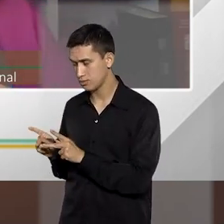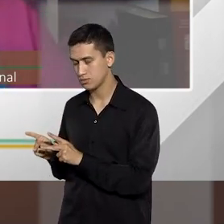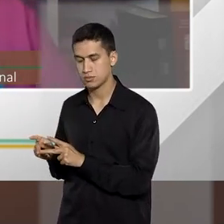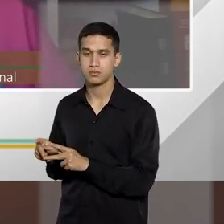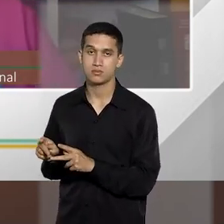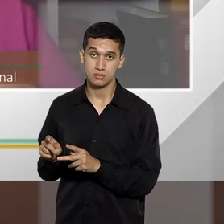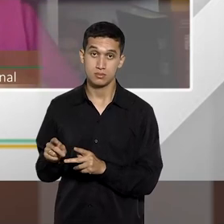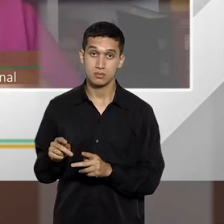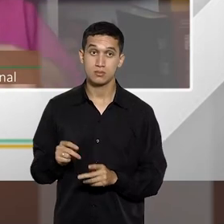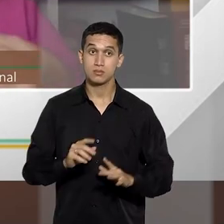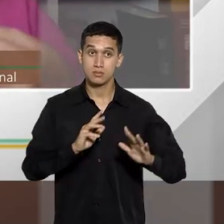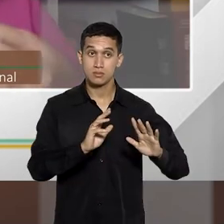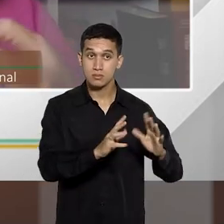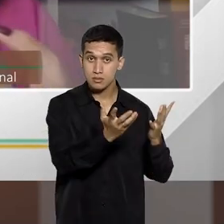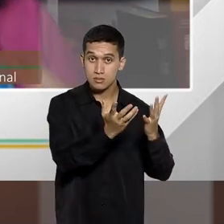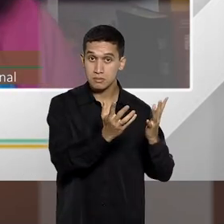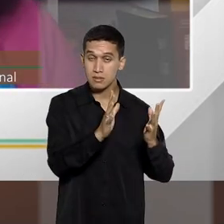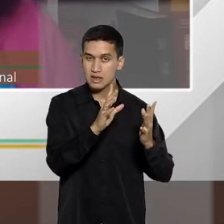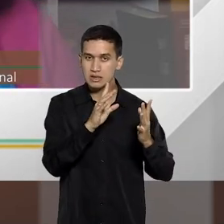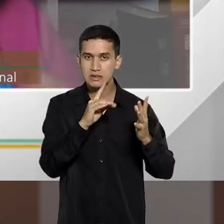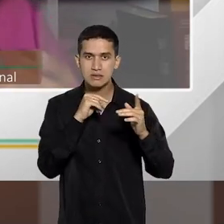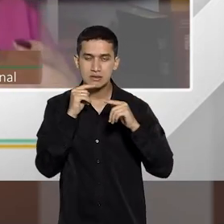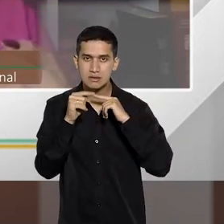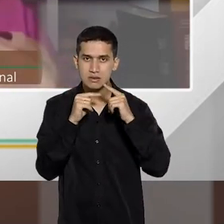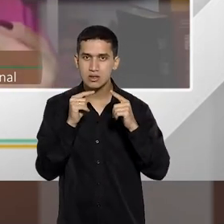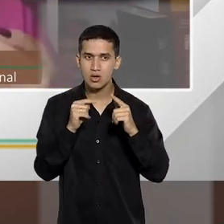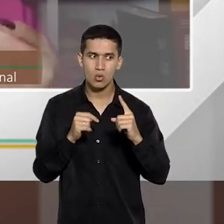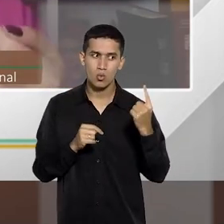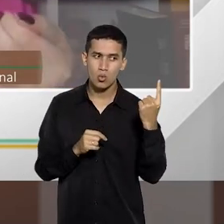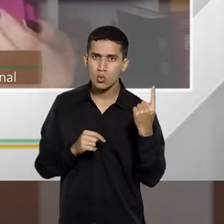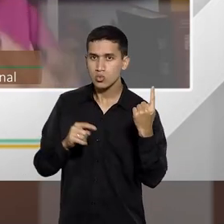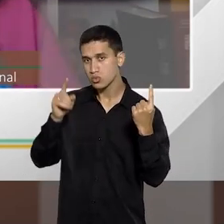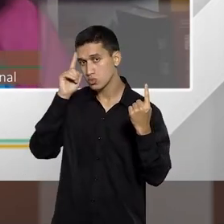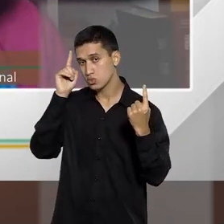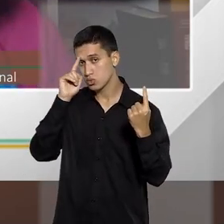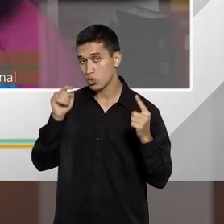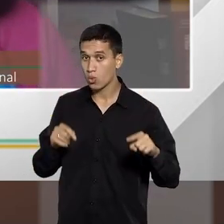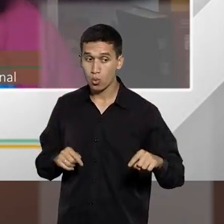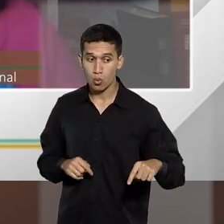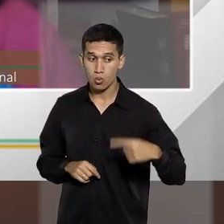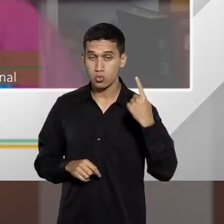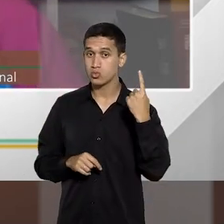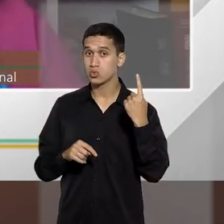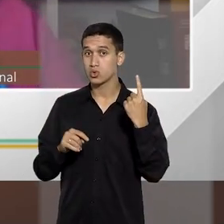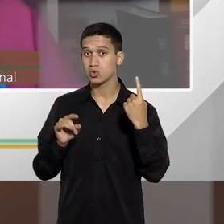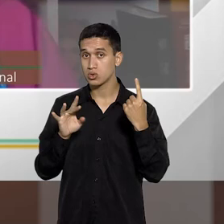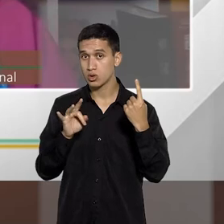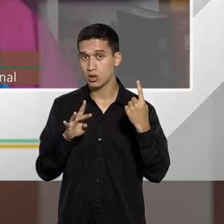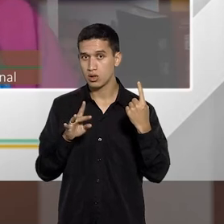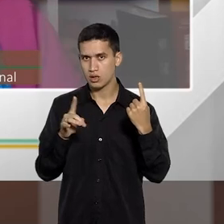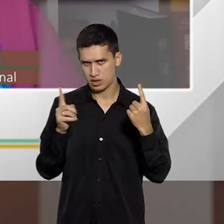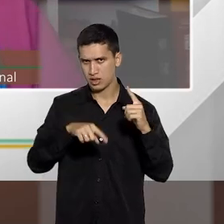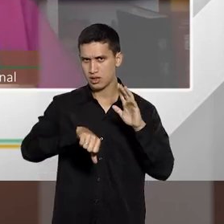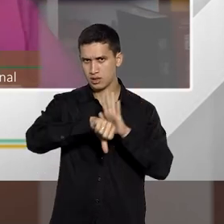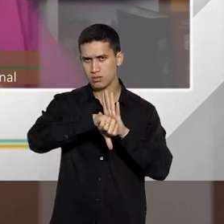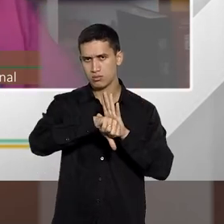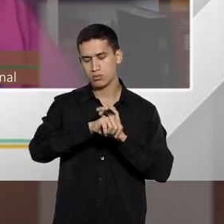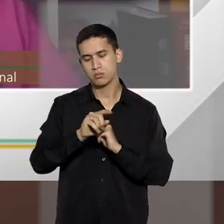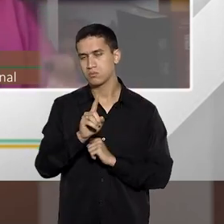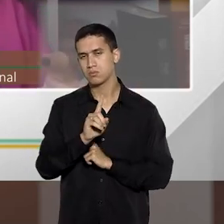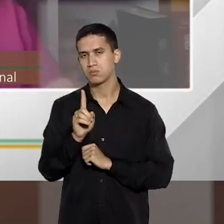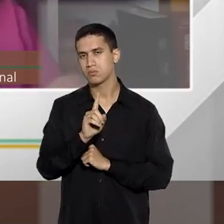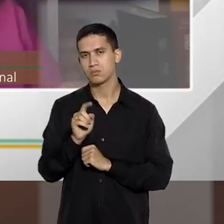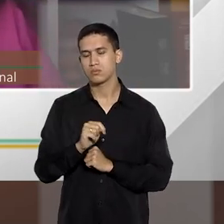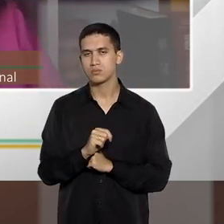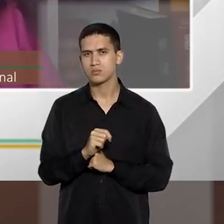festa, a dúvida é, nesse único dia, essa única vez, isso é crime? Não, porque a